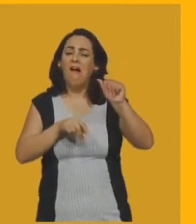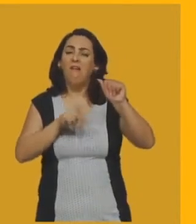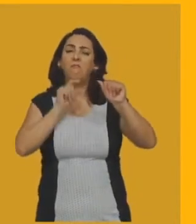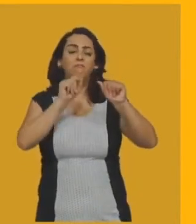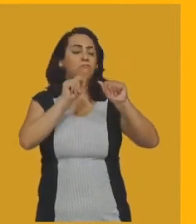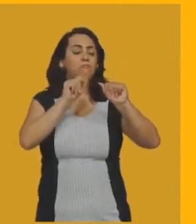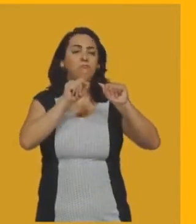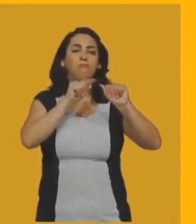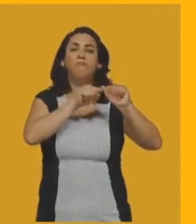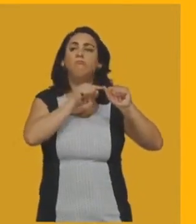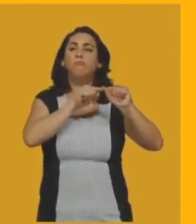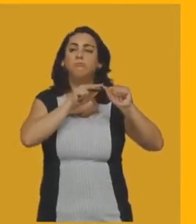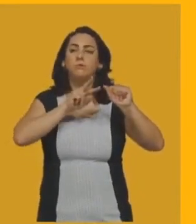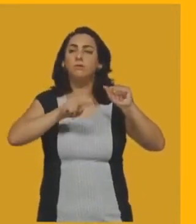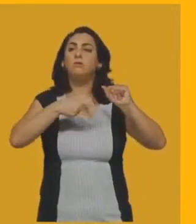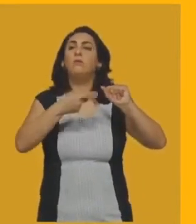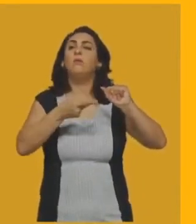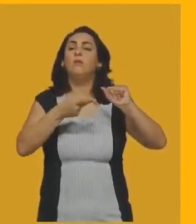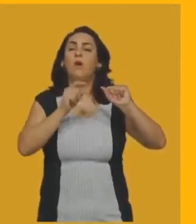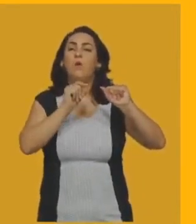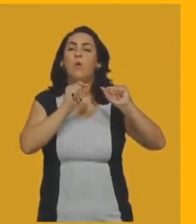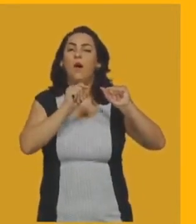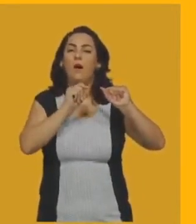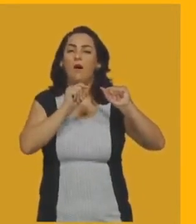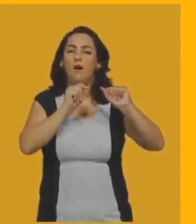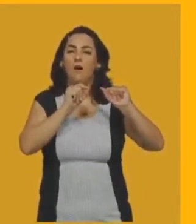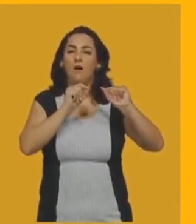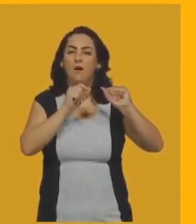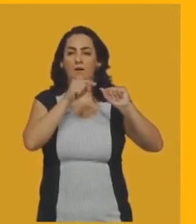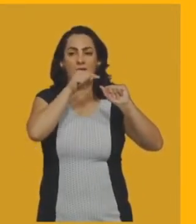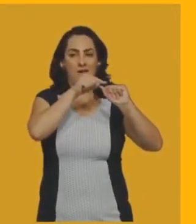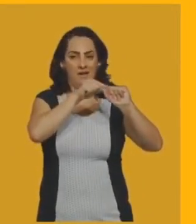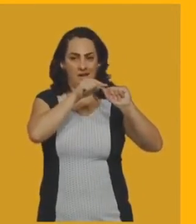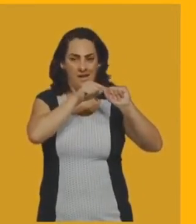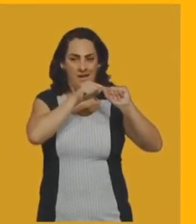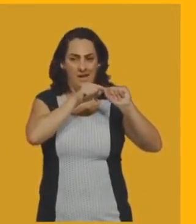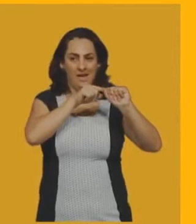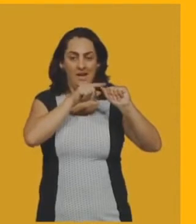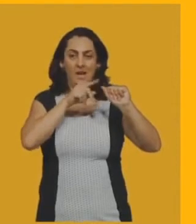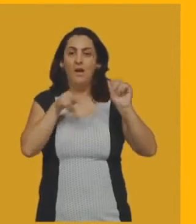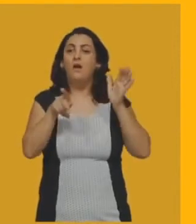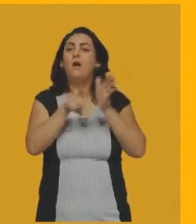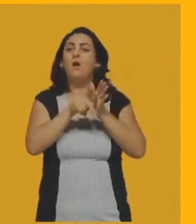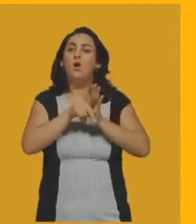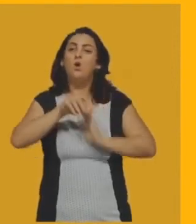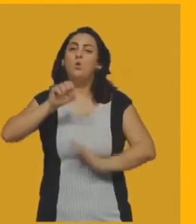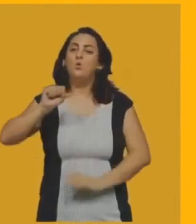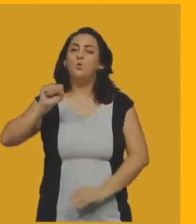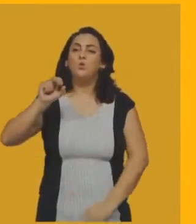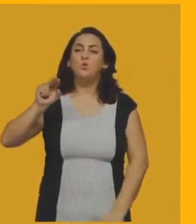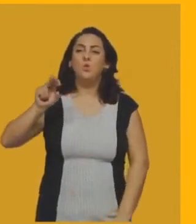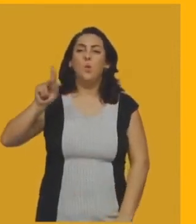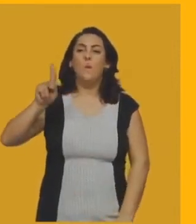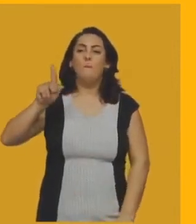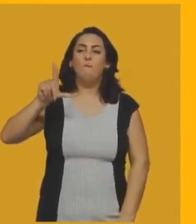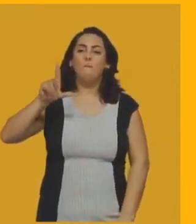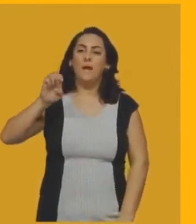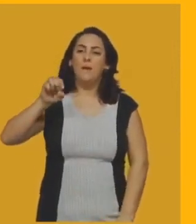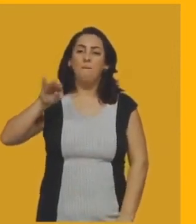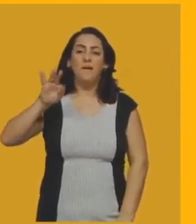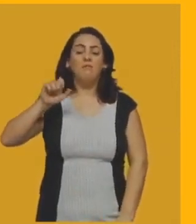o que o A é em relação ao ângulo O? A é um ângulo agudo ou obtuso?